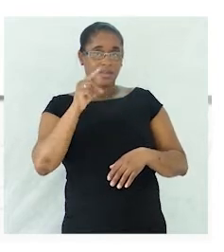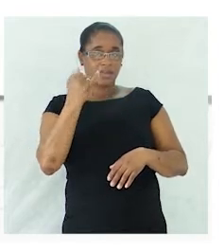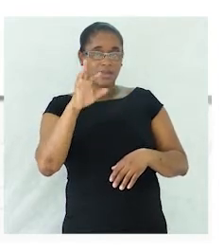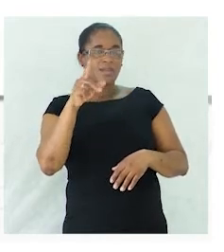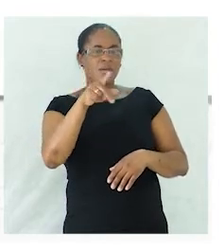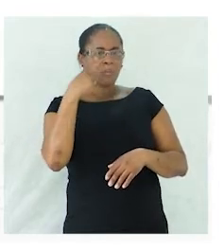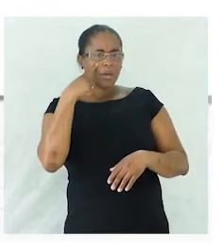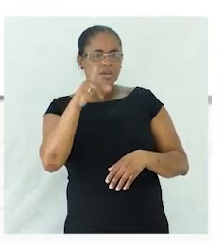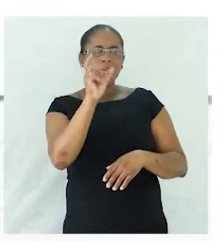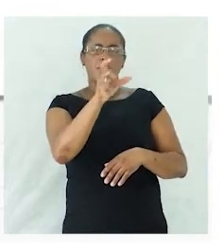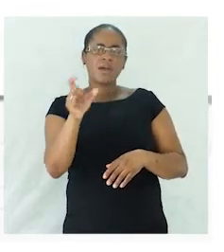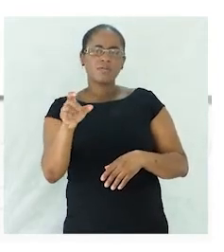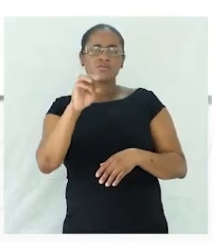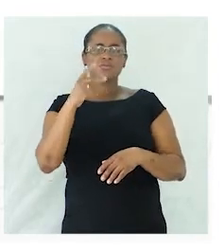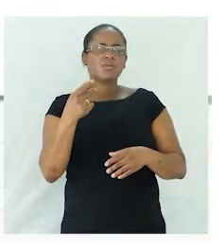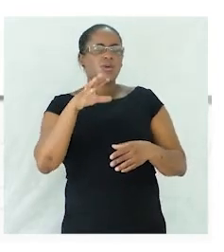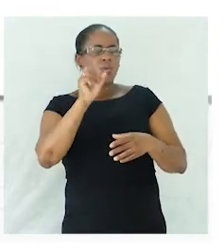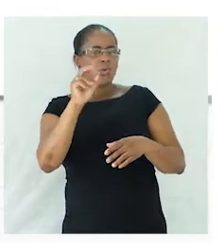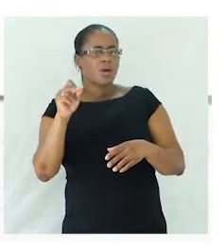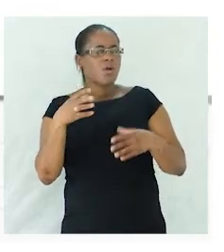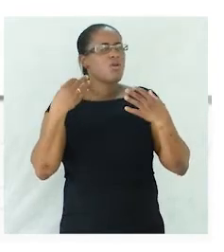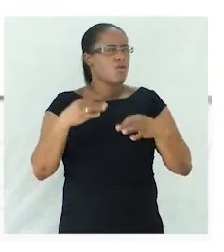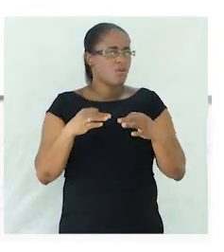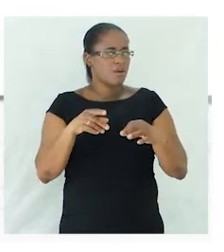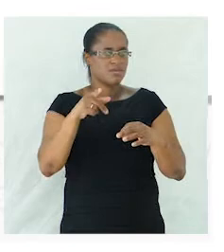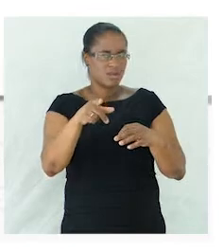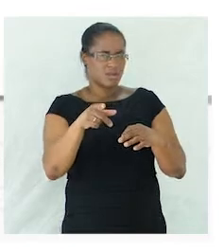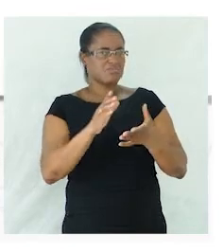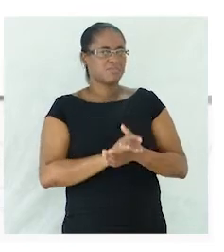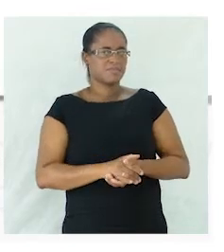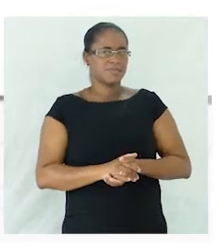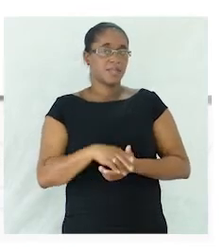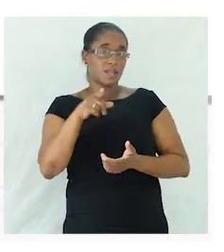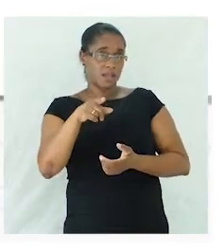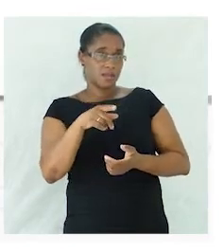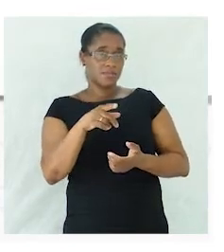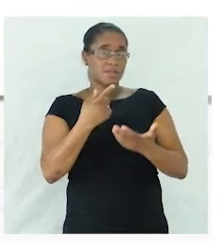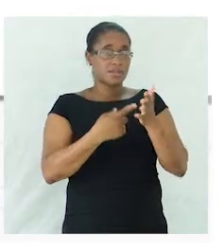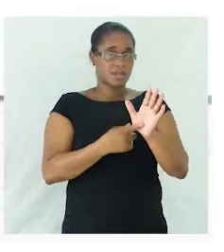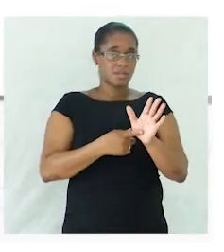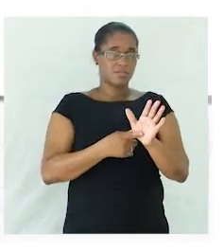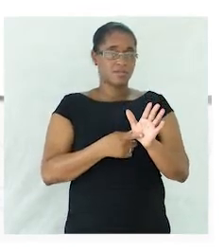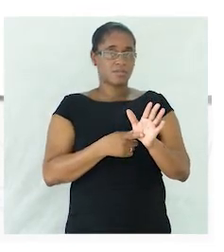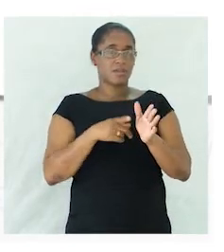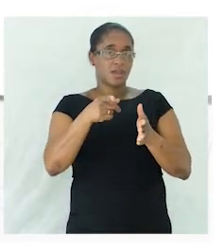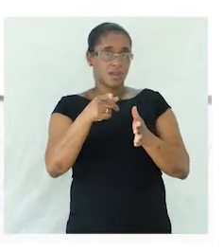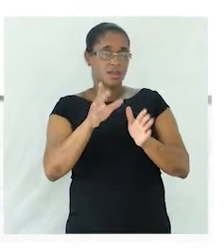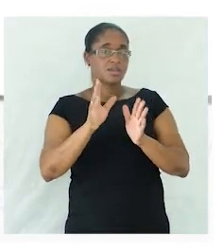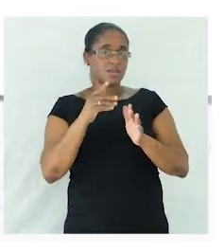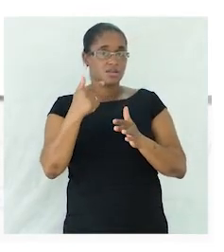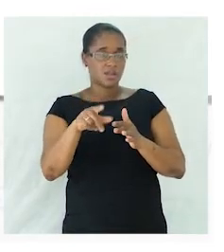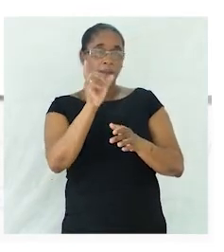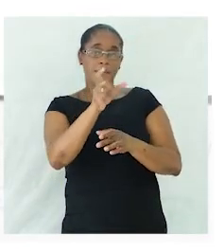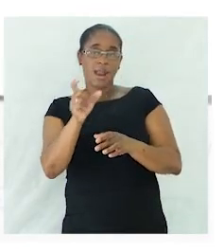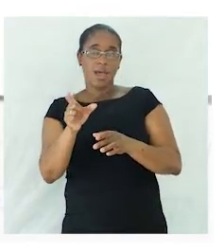agora vamos ver a segunda imagem este brigadeiro já é mais pequenininho então dizemos que aqui já estamos com a palavra